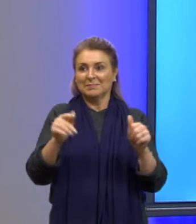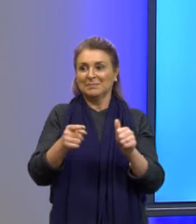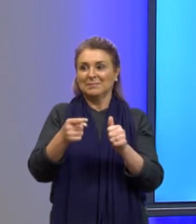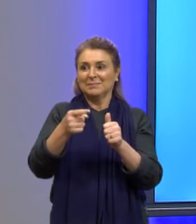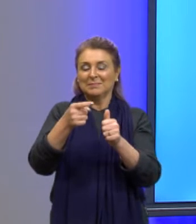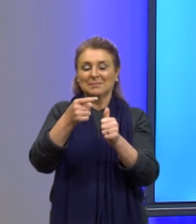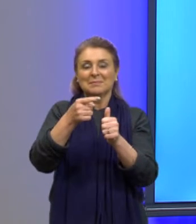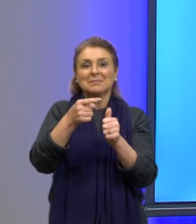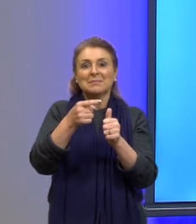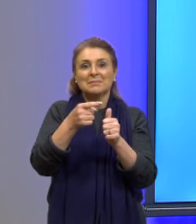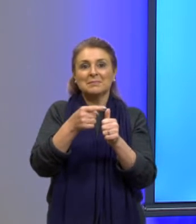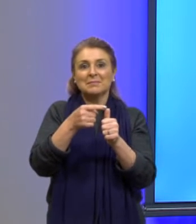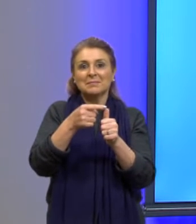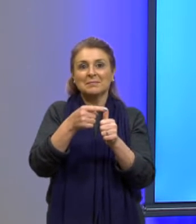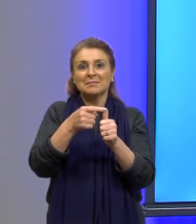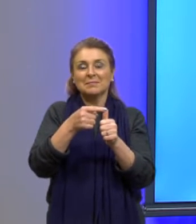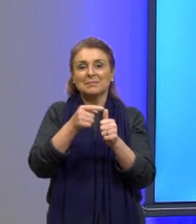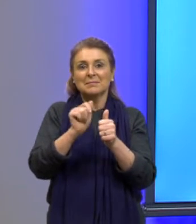200